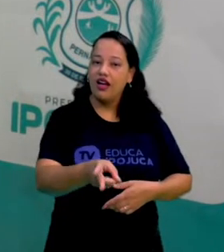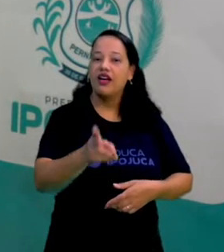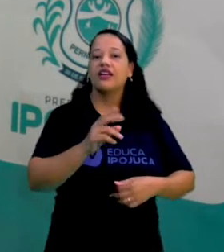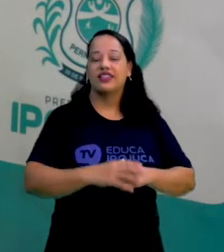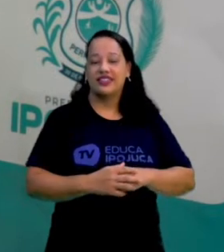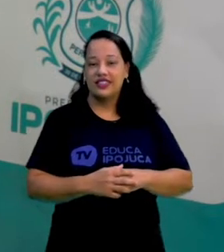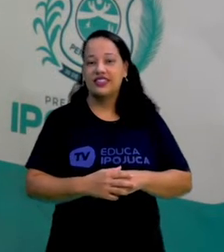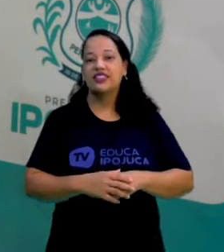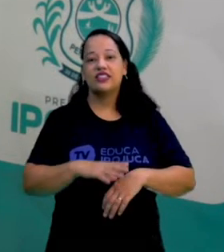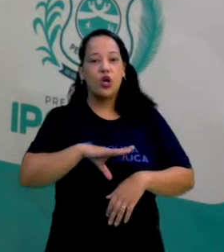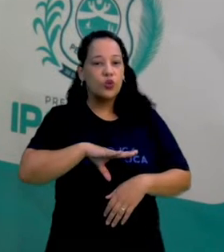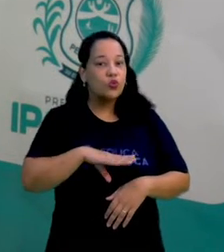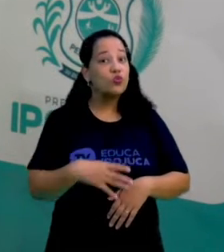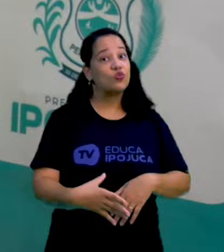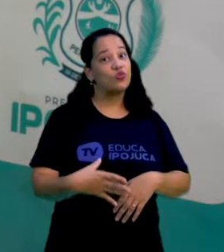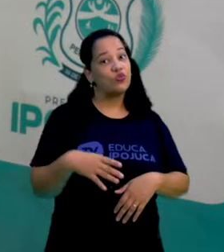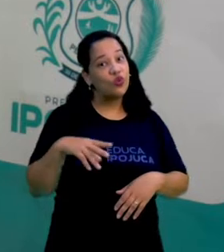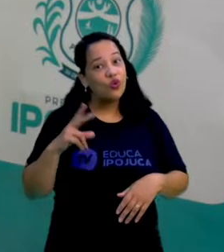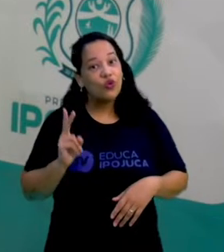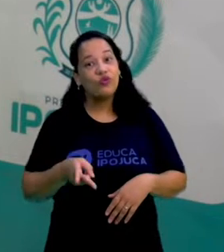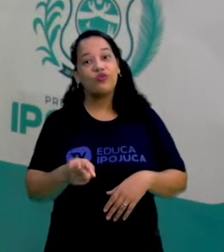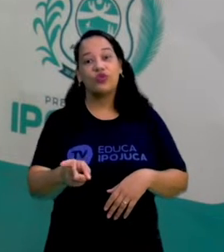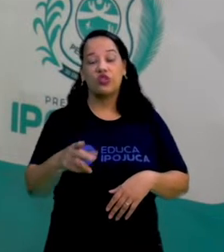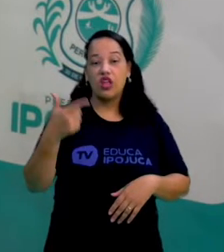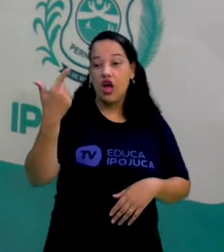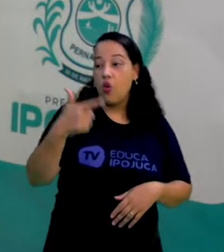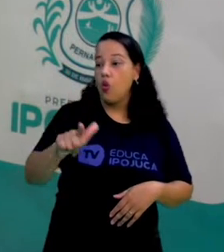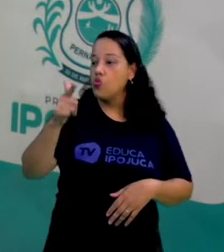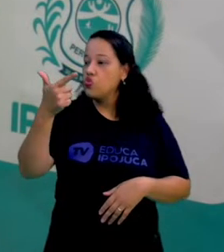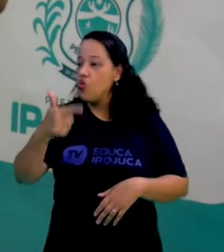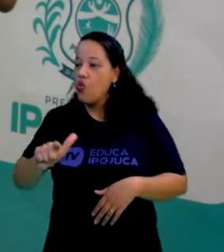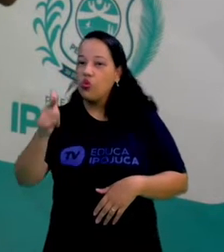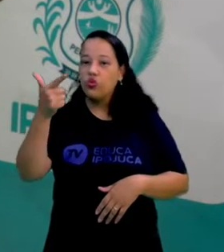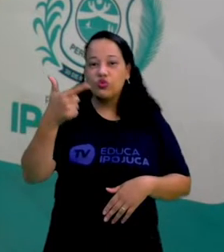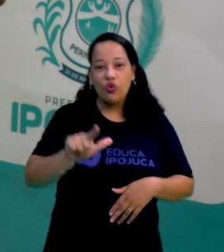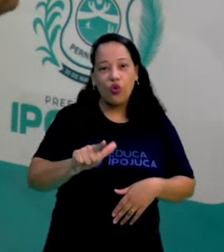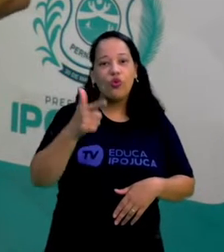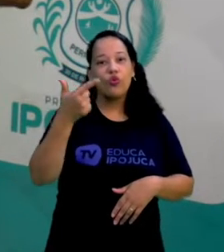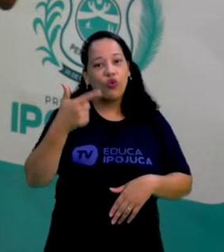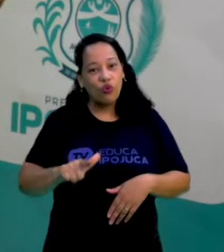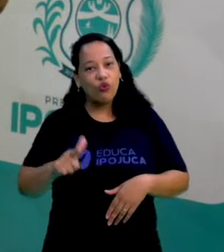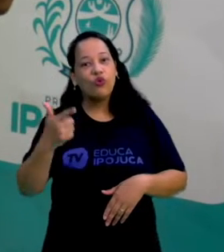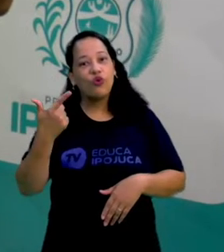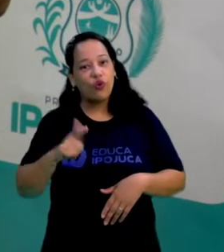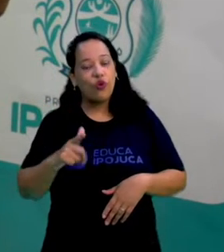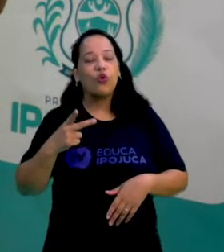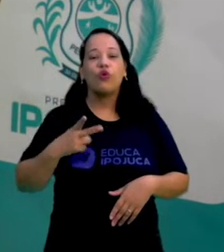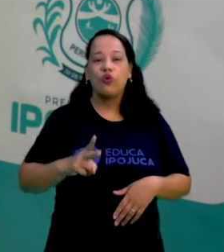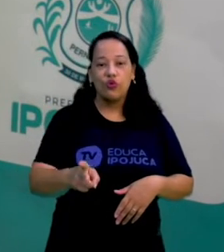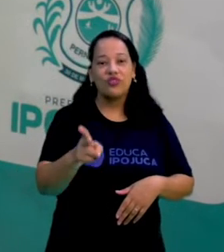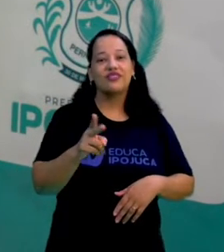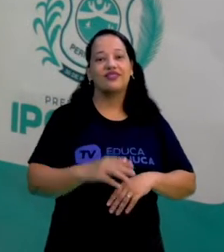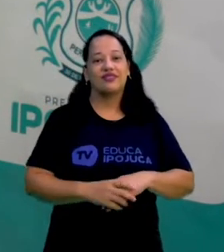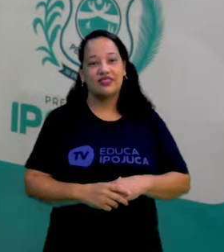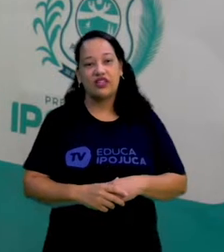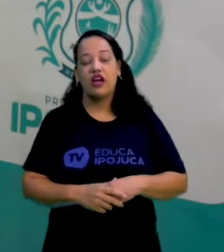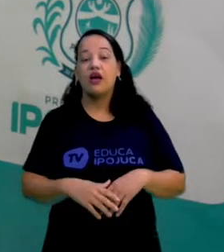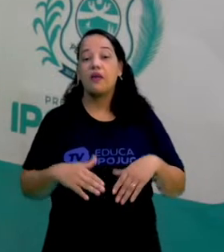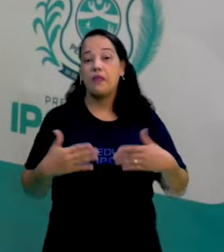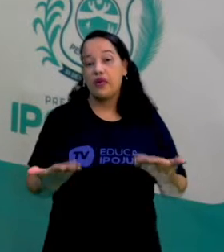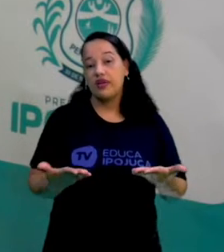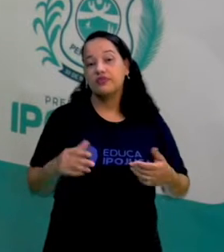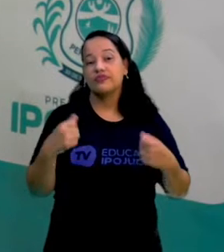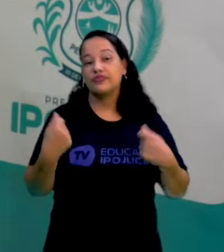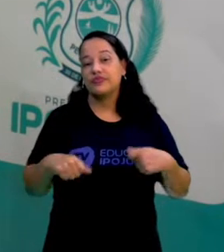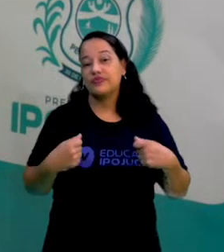sempre tá disposto a fazer outro exercício no dia seguinte, repetir, fazer novamente. Mas pra isso,